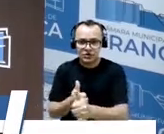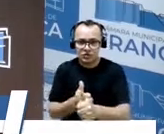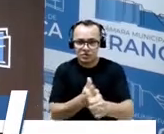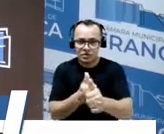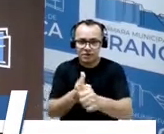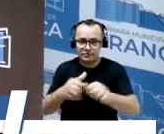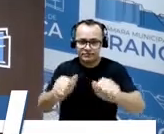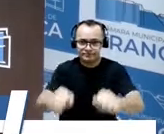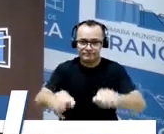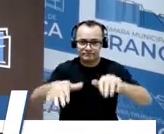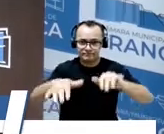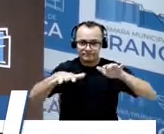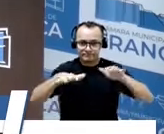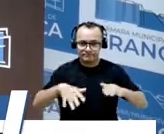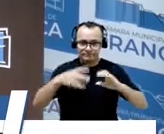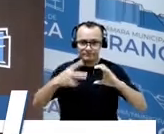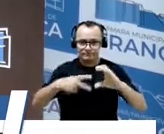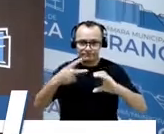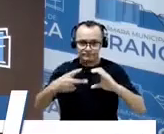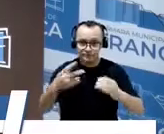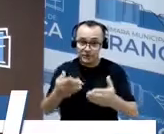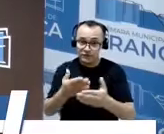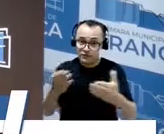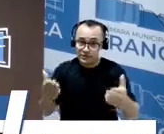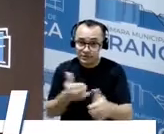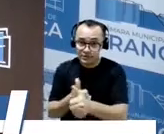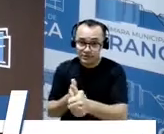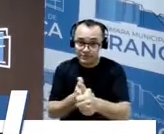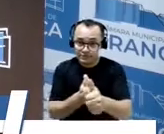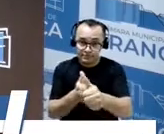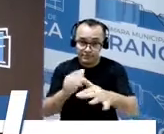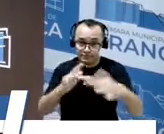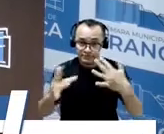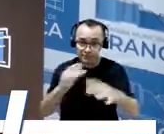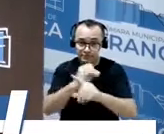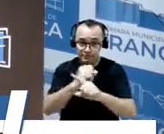Câmara Municipal e a todos que nos acompanham aí pelas mídias sociais.